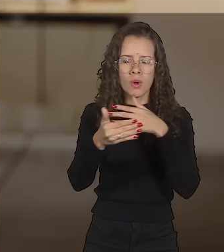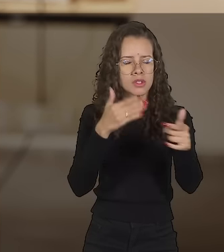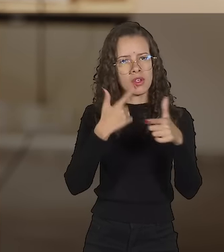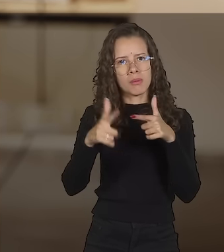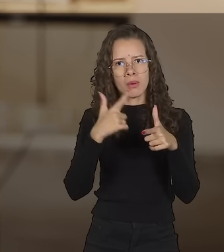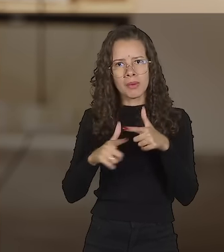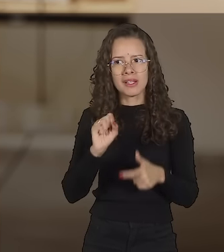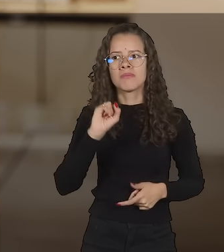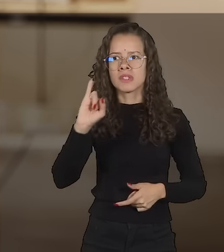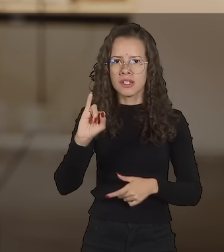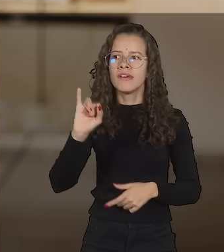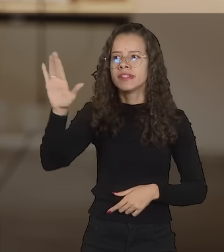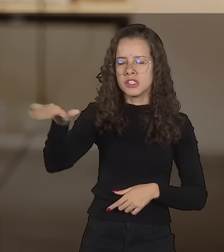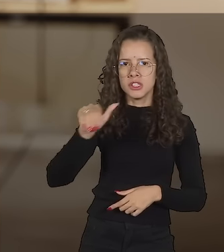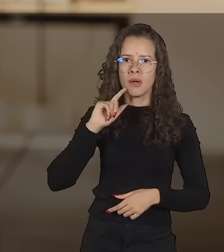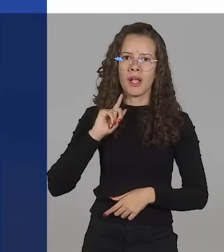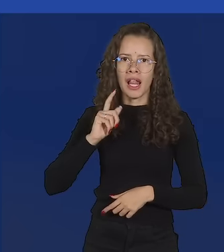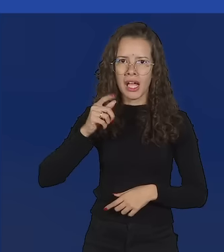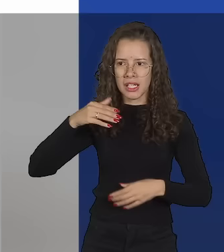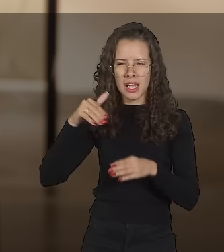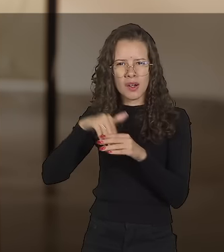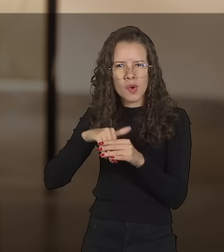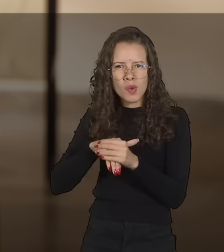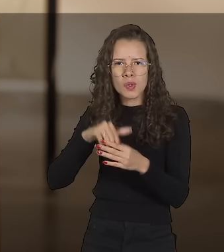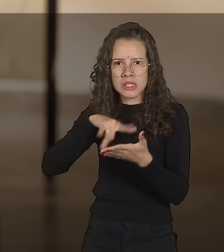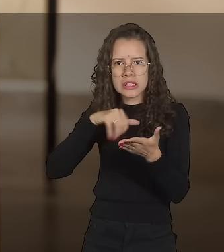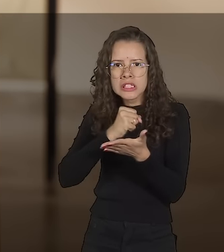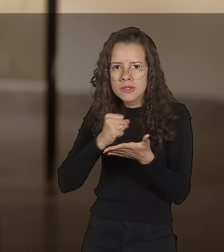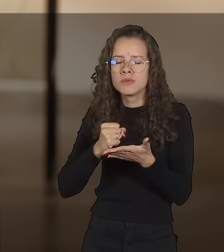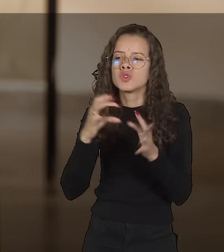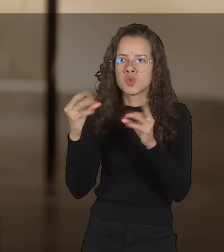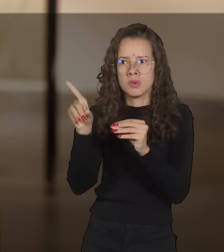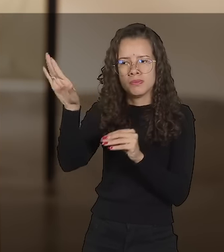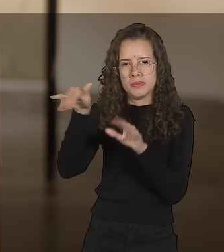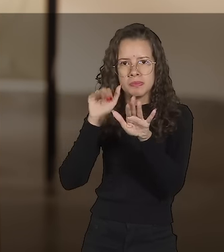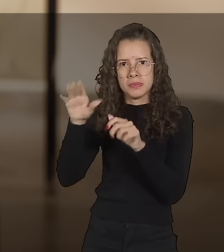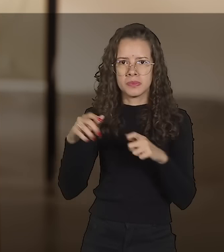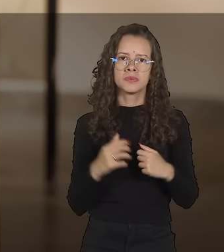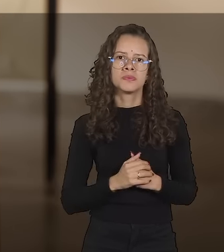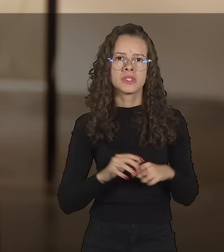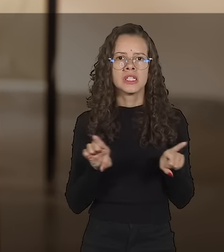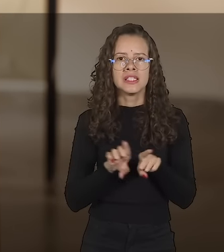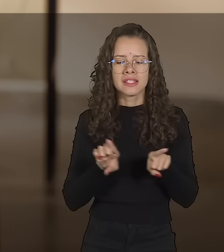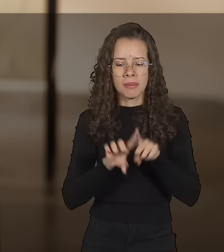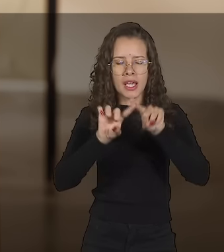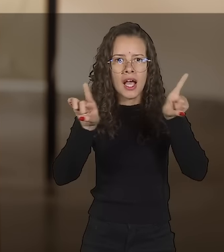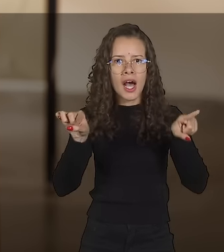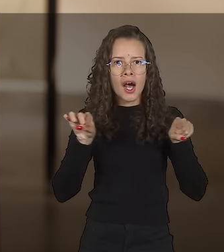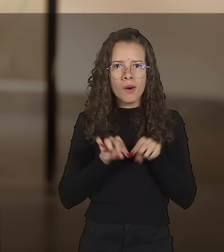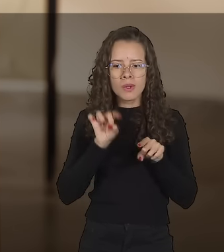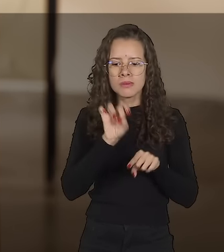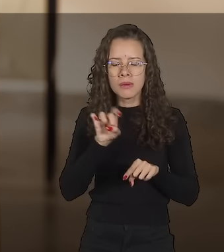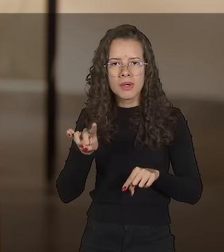imediatamente ao suporte do cartório eleitoral. Depois da impressão da Zerésima e do resumo da Zerésima, a urna pedirá que